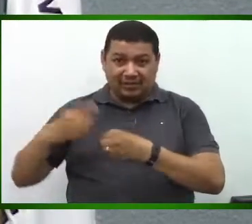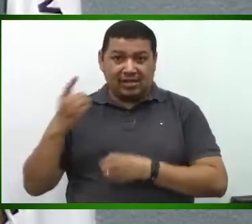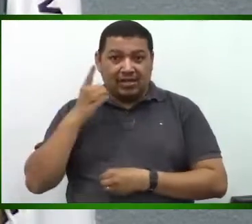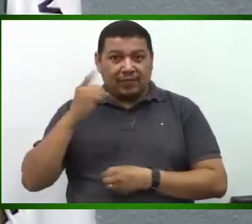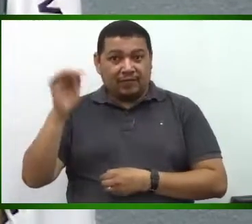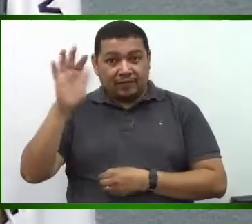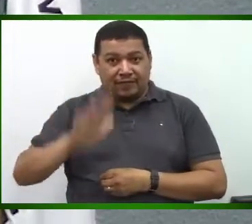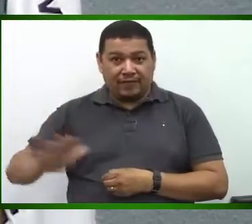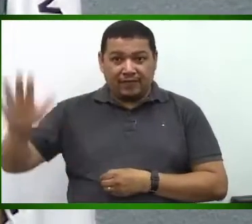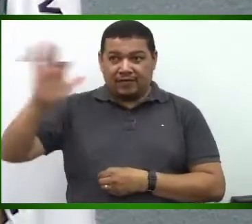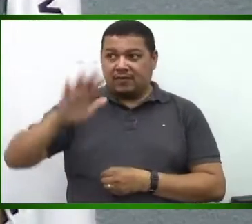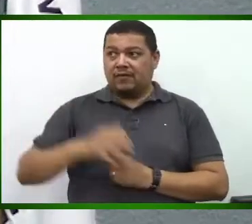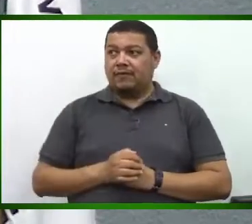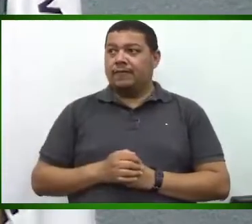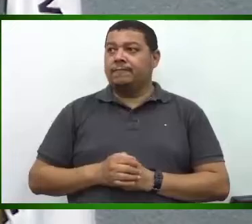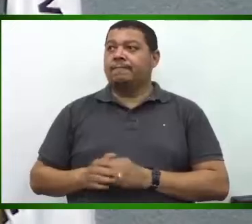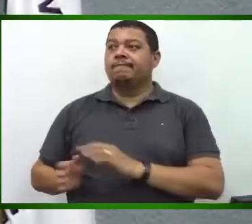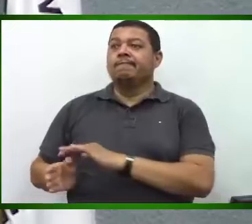Jaqueline Caçal.